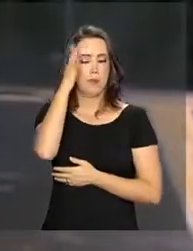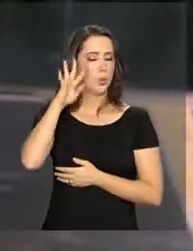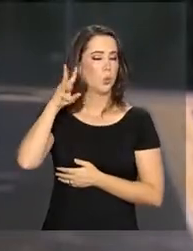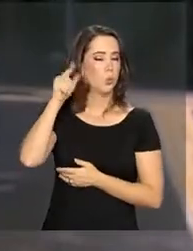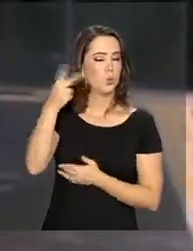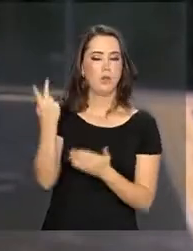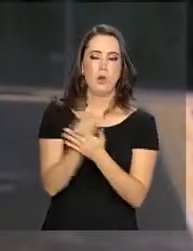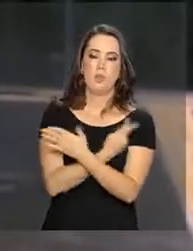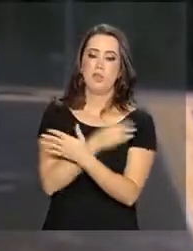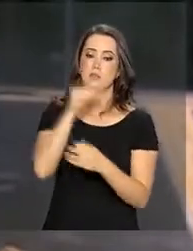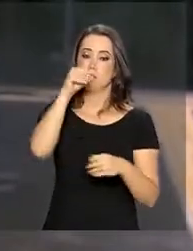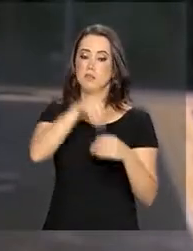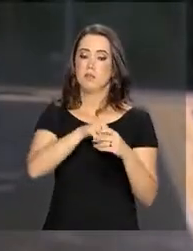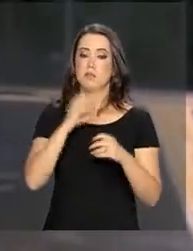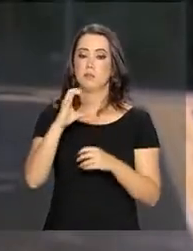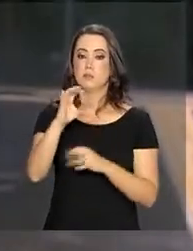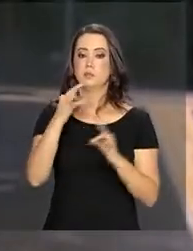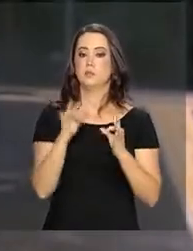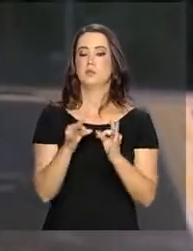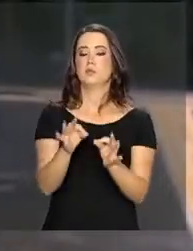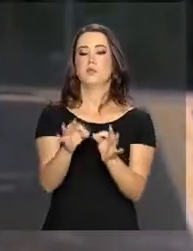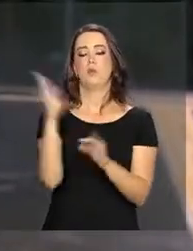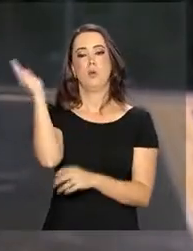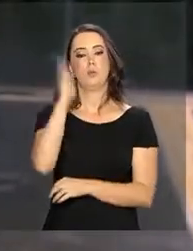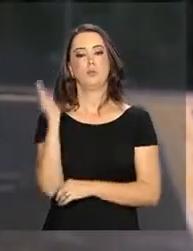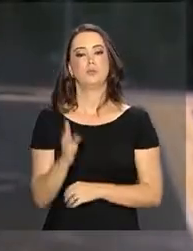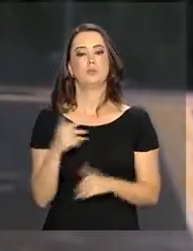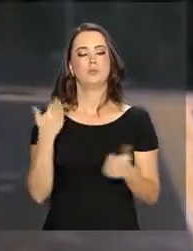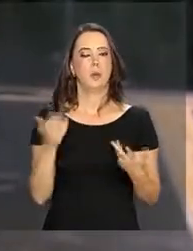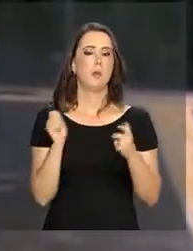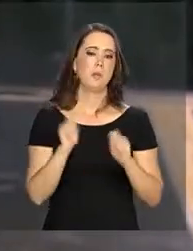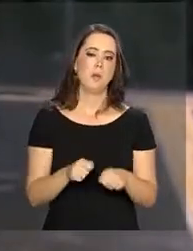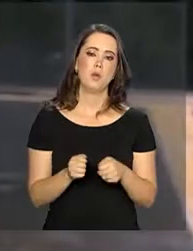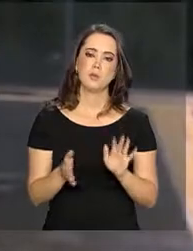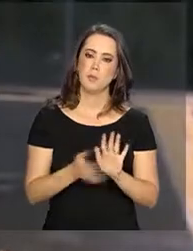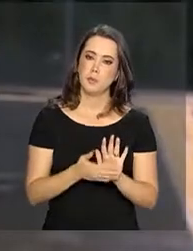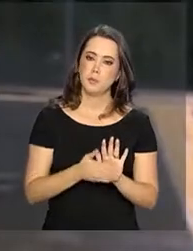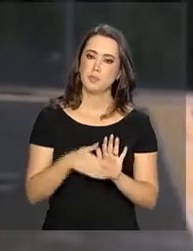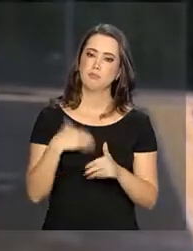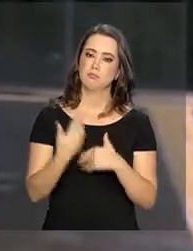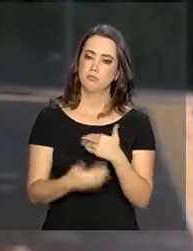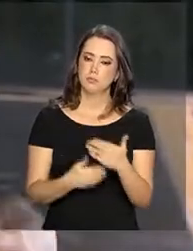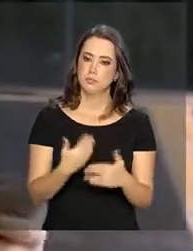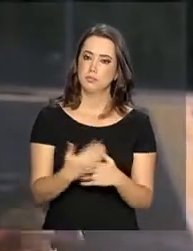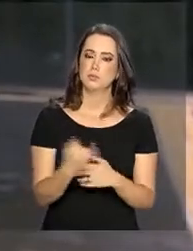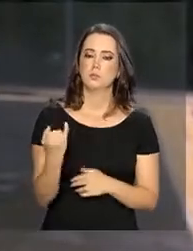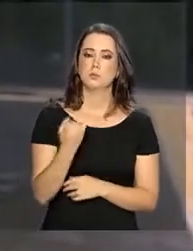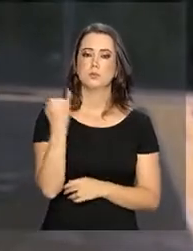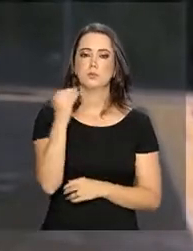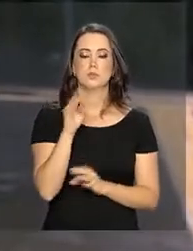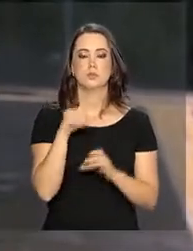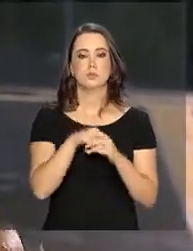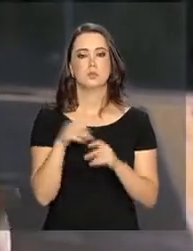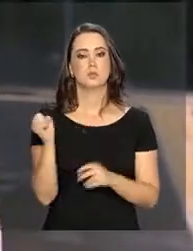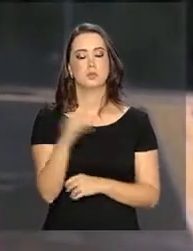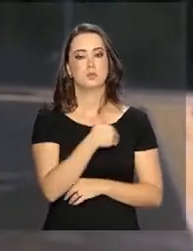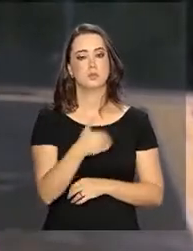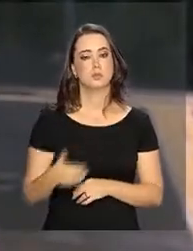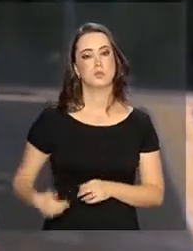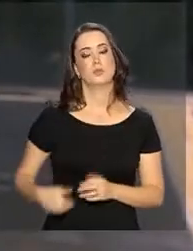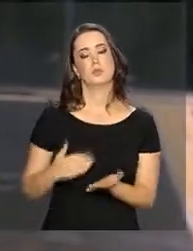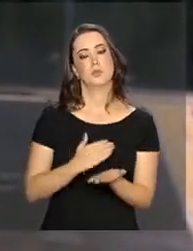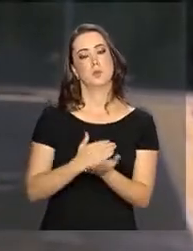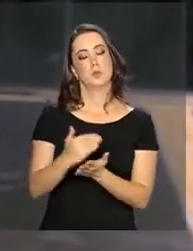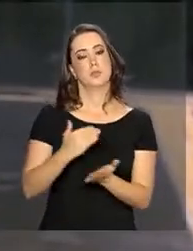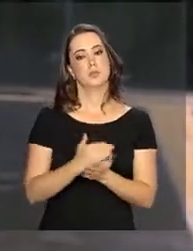está acontecendo nessa área de Ciência e Tecnologia no Brasil, para que se possa propor aí fazer propostas dentro desse novo governo que vai